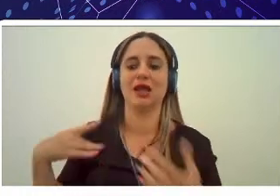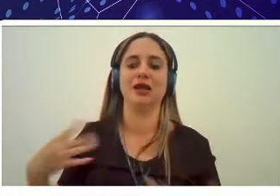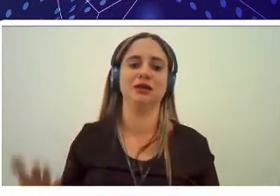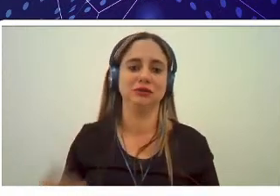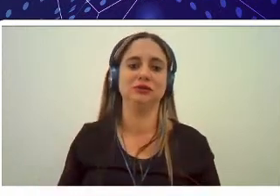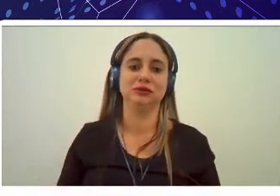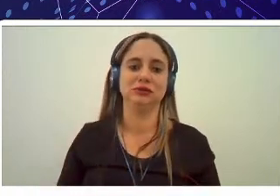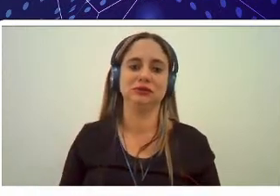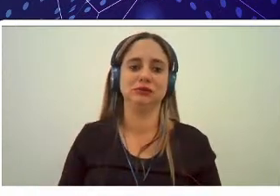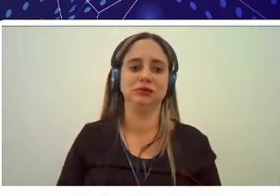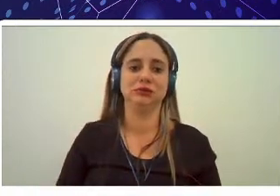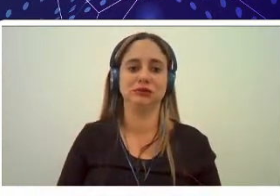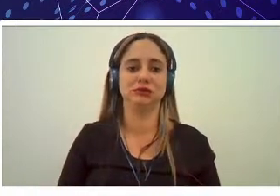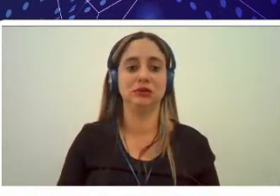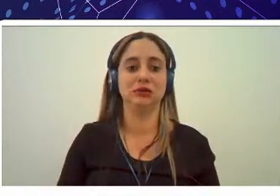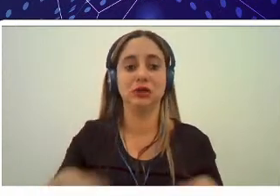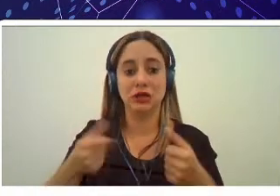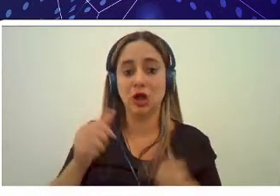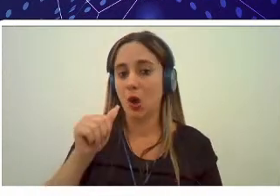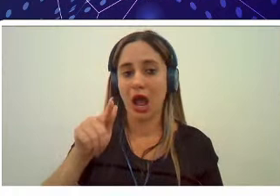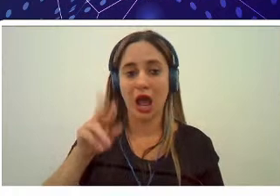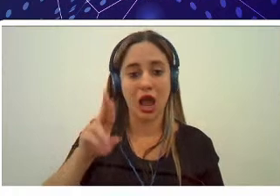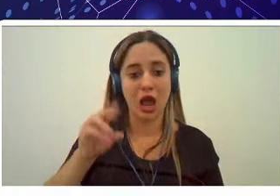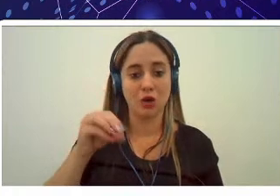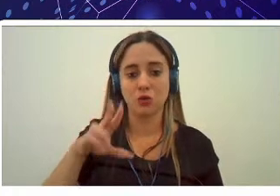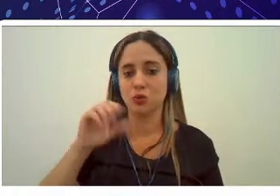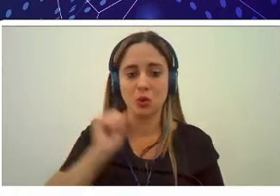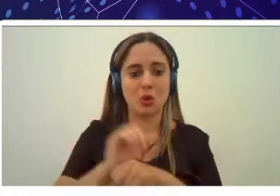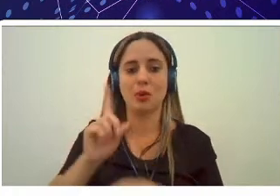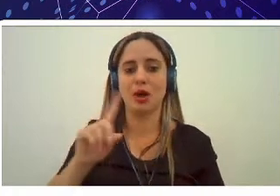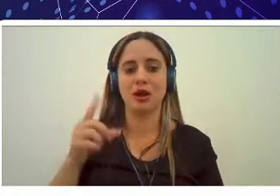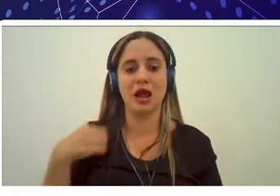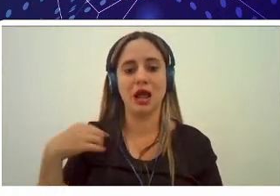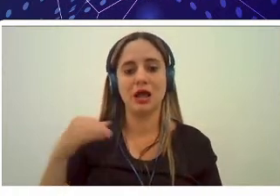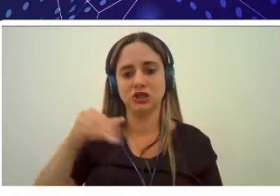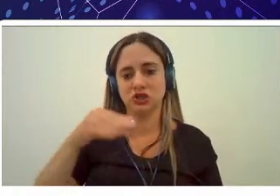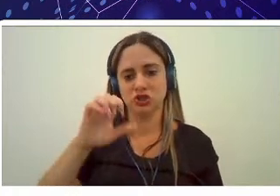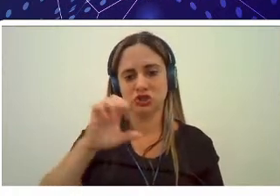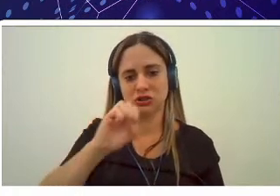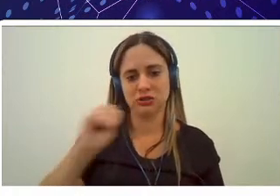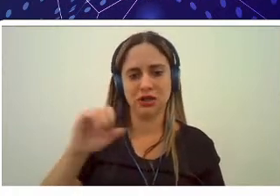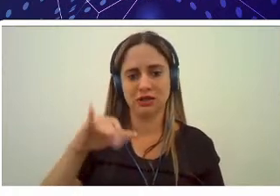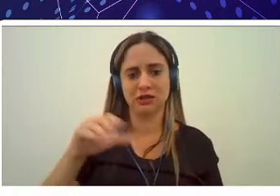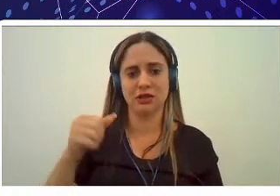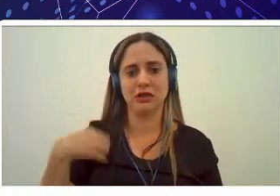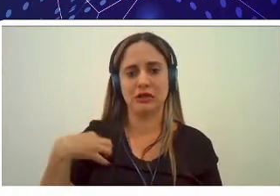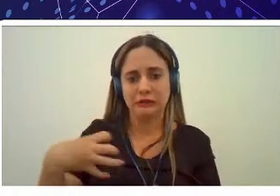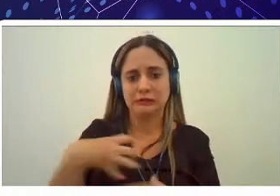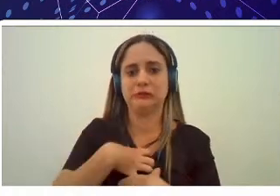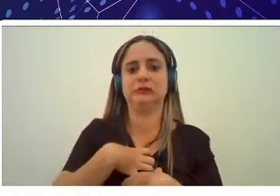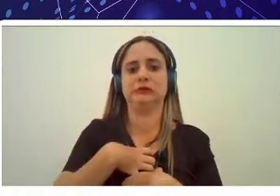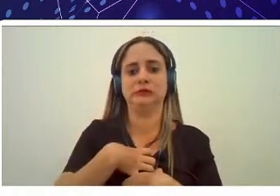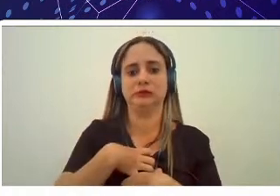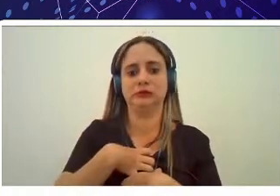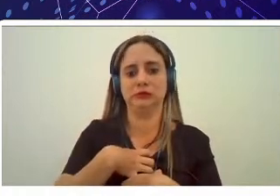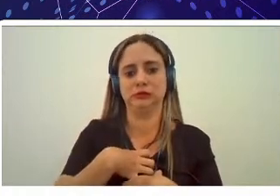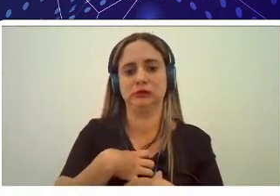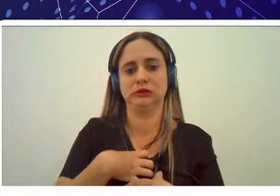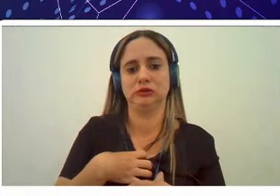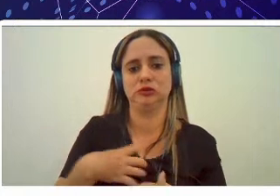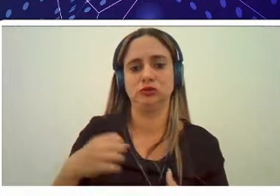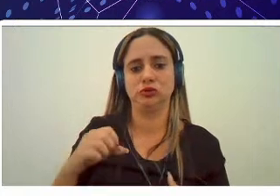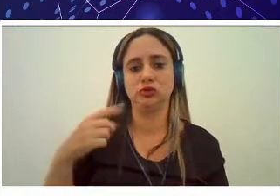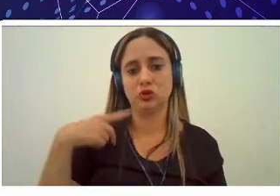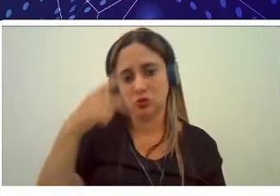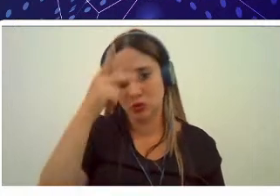o agro não para a Jéssica colocou que às vezes sofre alguns ataques e geralmente são ataques de pessoas que